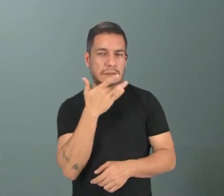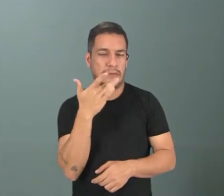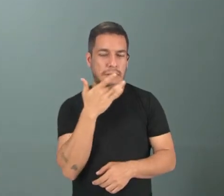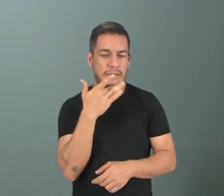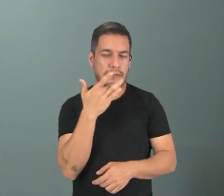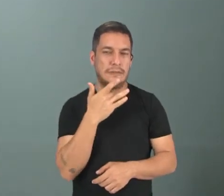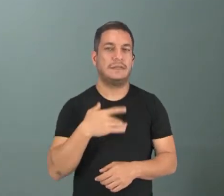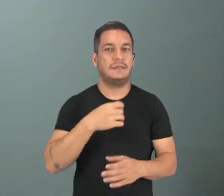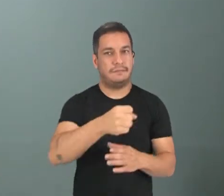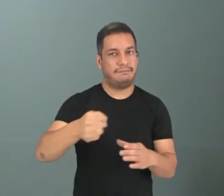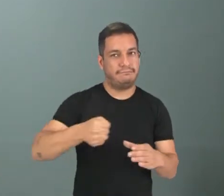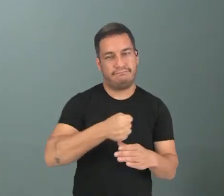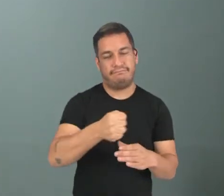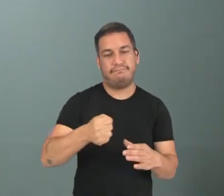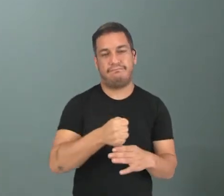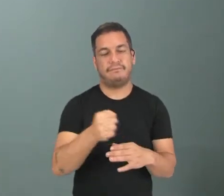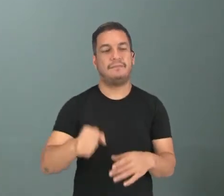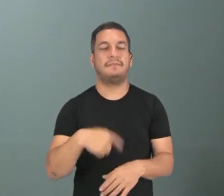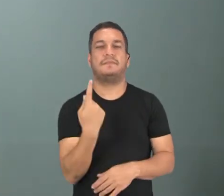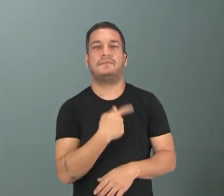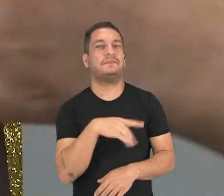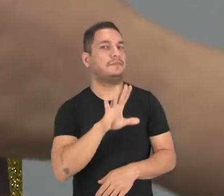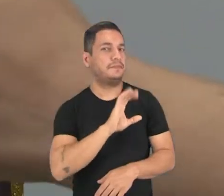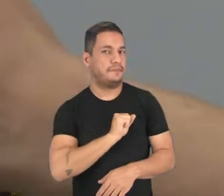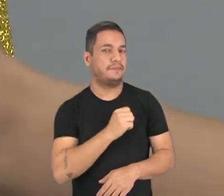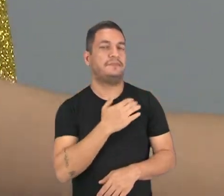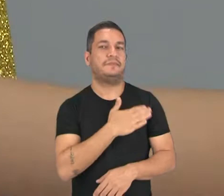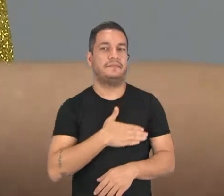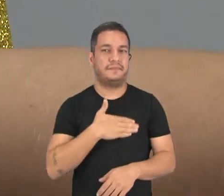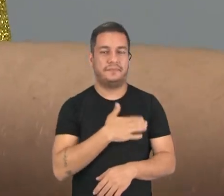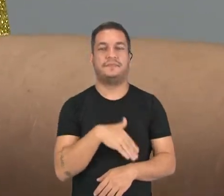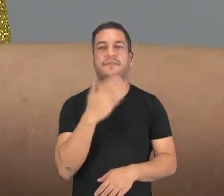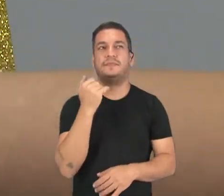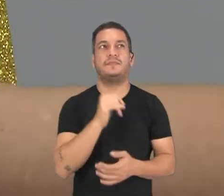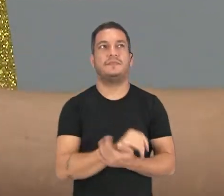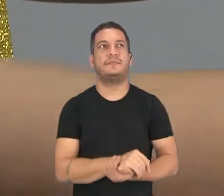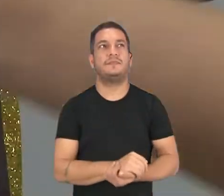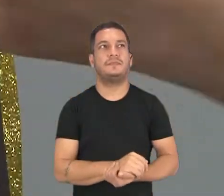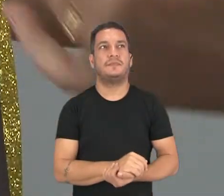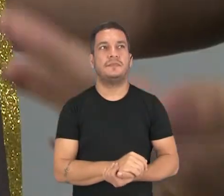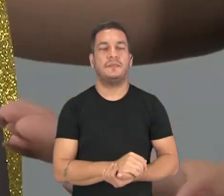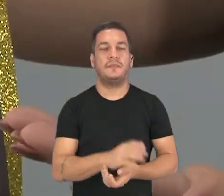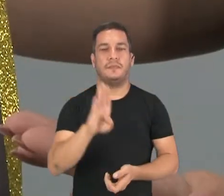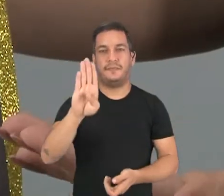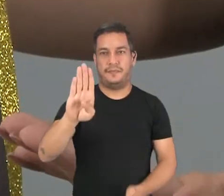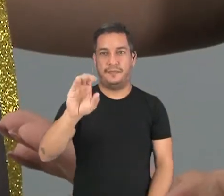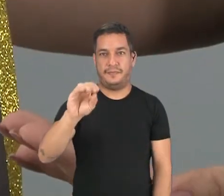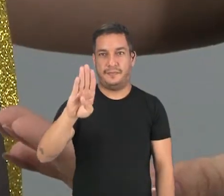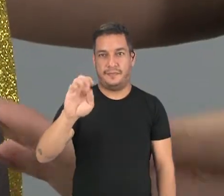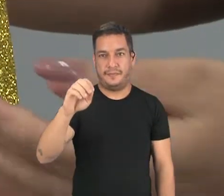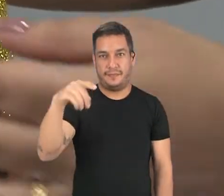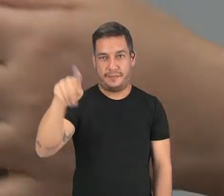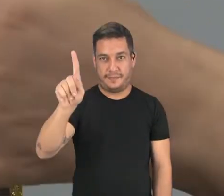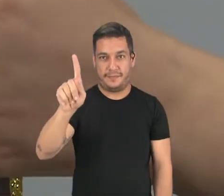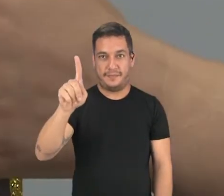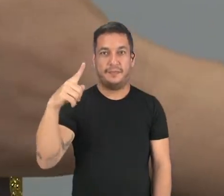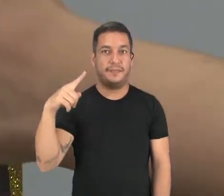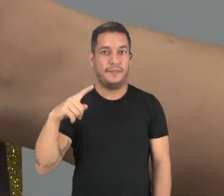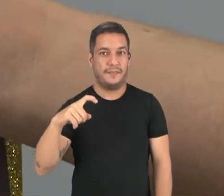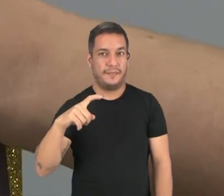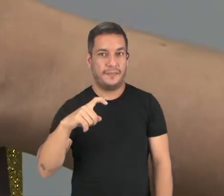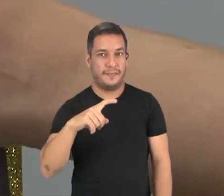na nossa cozinha, que nós amamos comer. Vamos lá! Nós temos aqui o bobó de camarão,